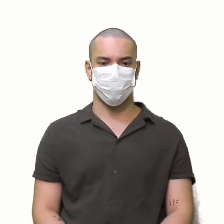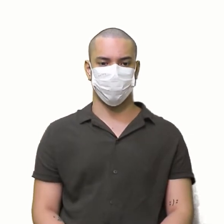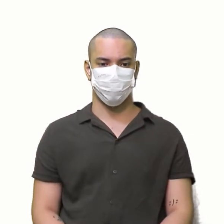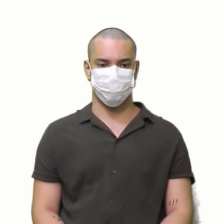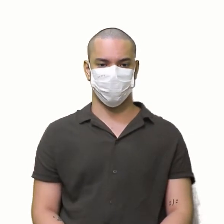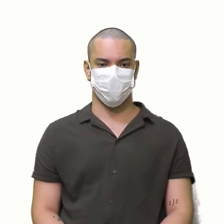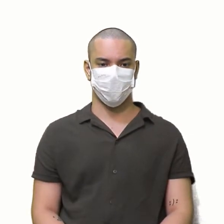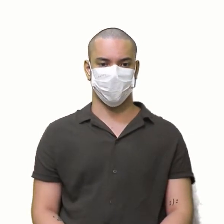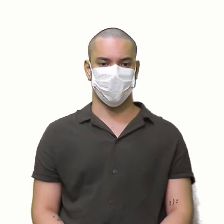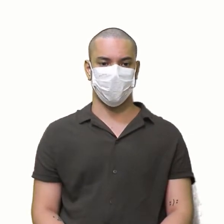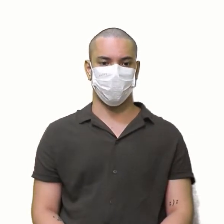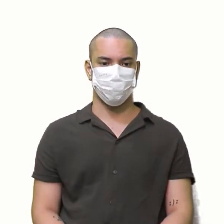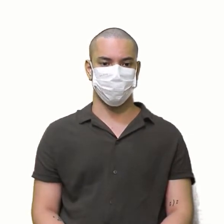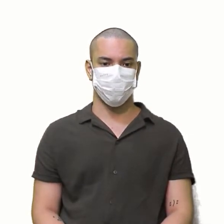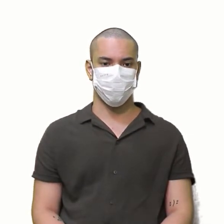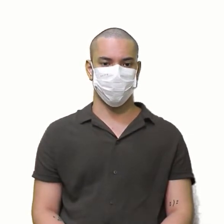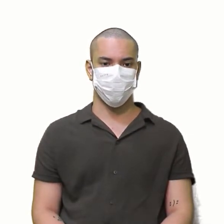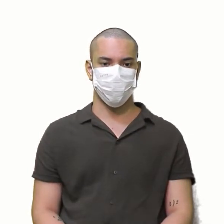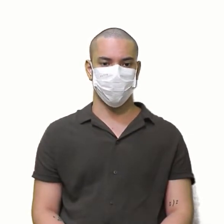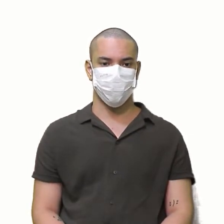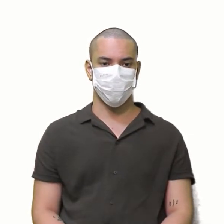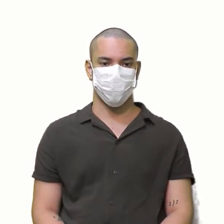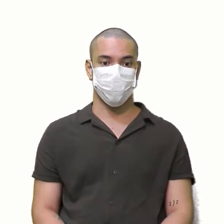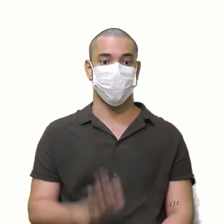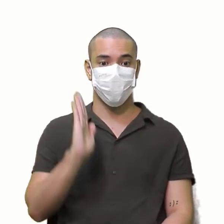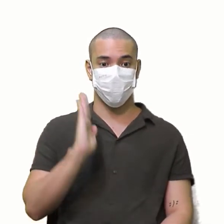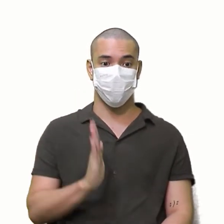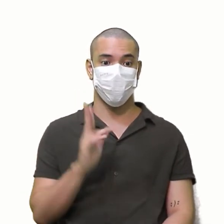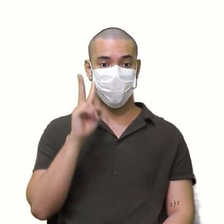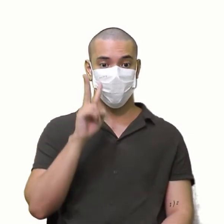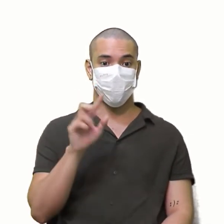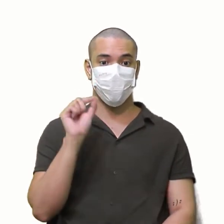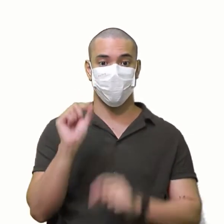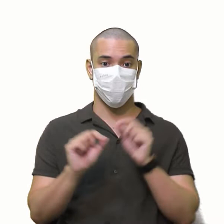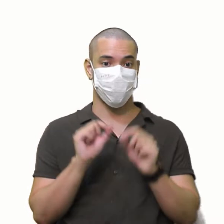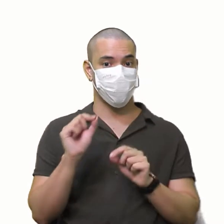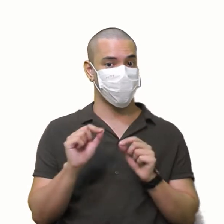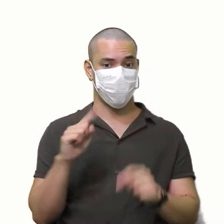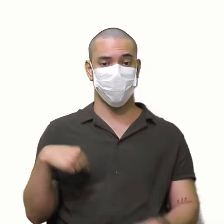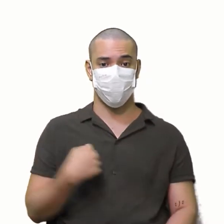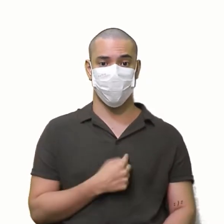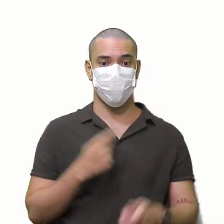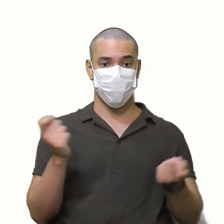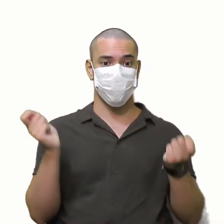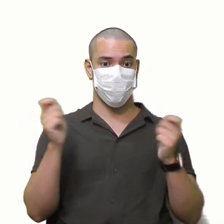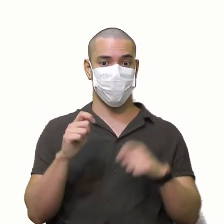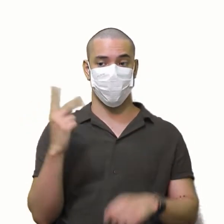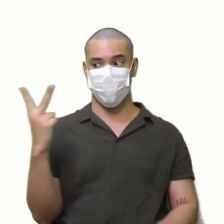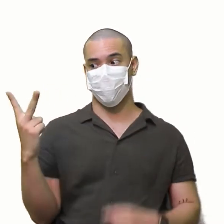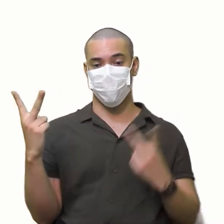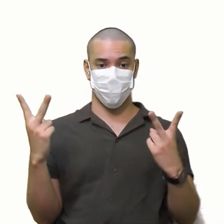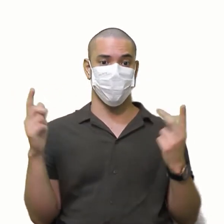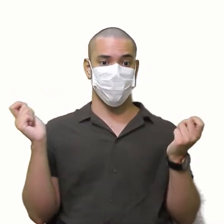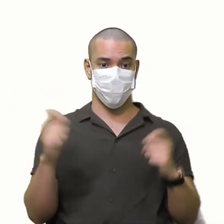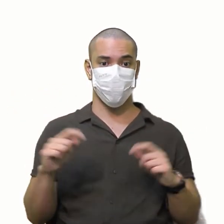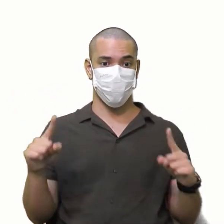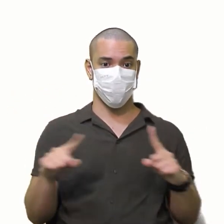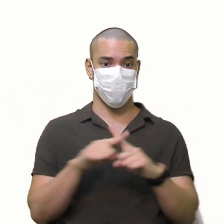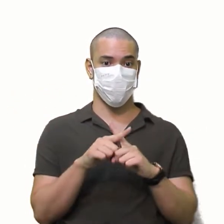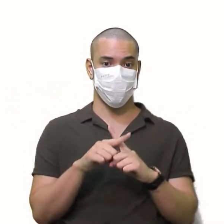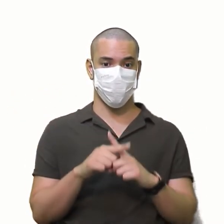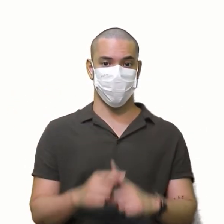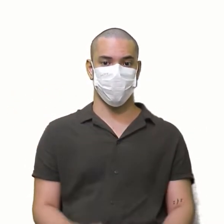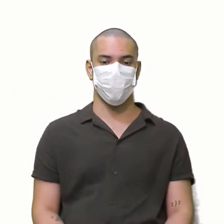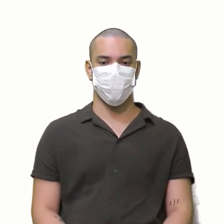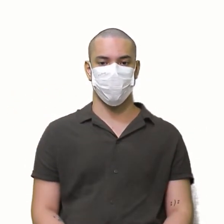Vamos fazer A vezes B? Vamos A vezes B A gente já viu que 2 por 2, 2 por 2 Podemos fazer a multiplicação Primeira